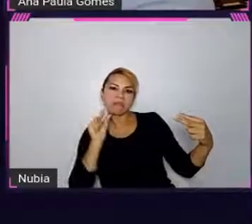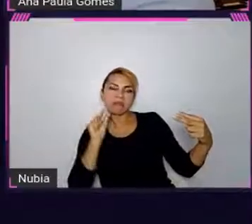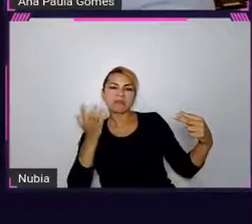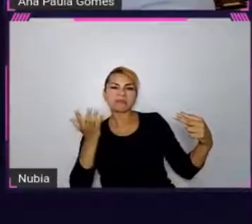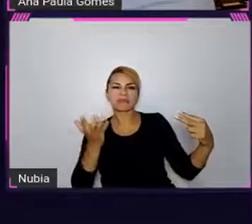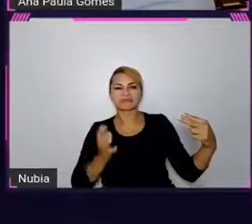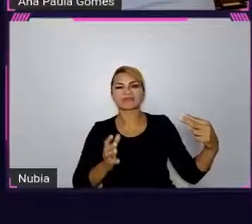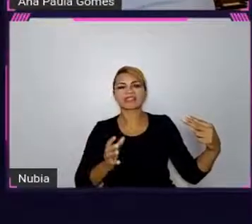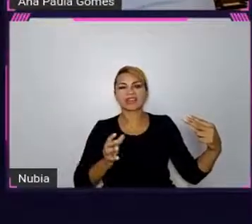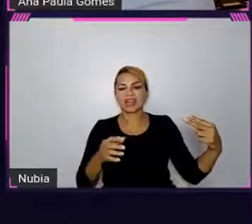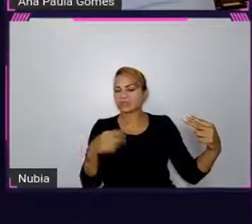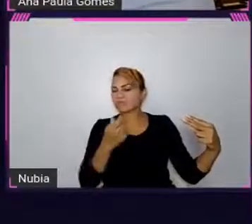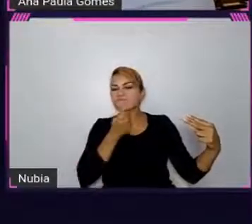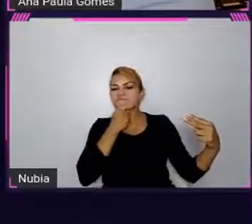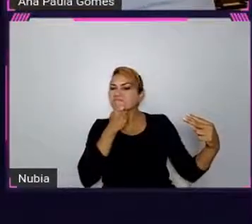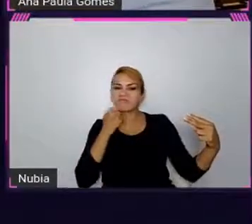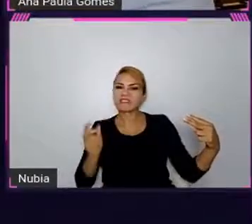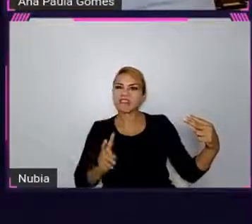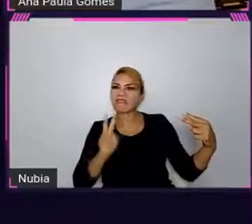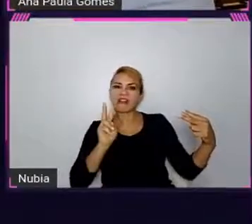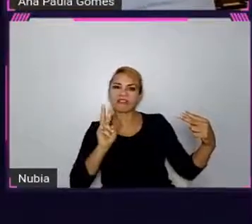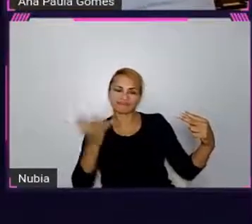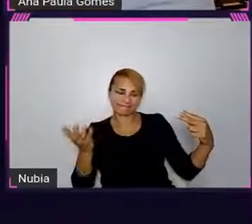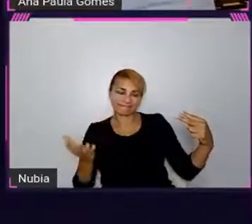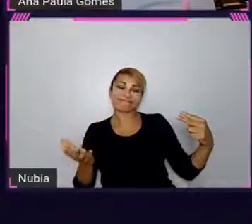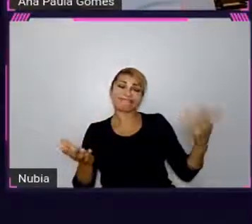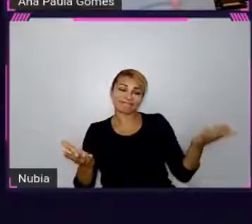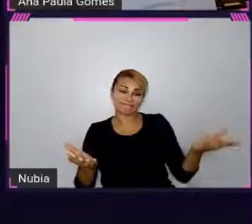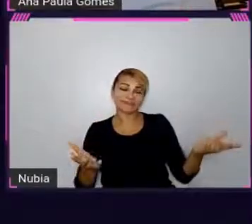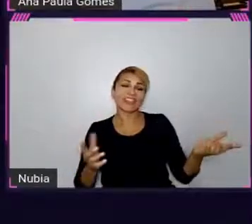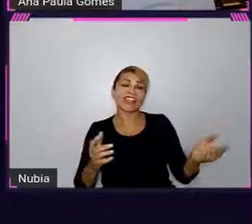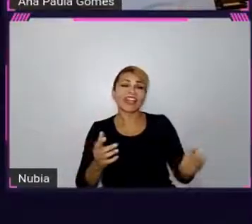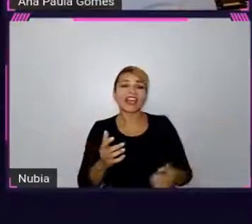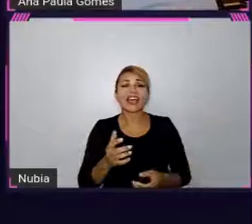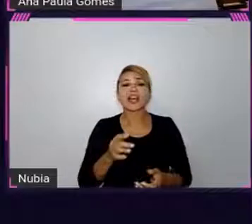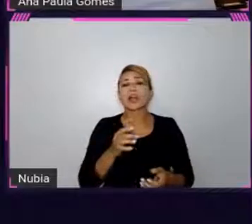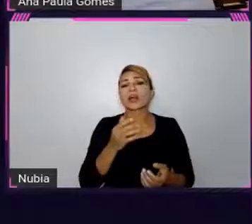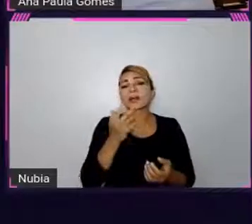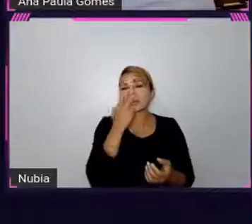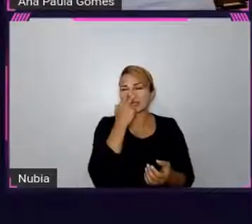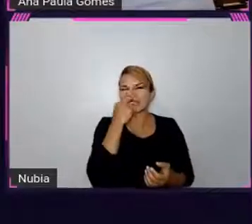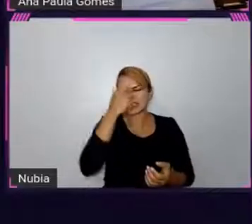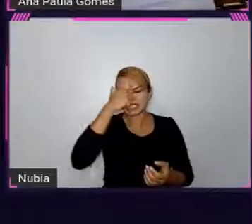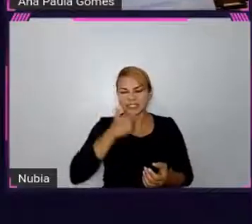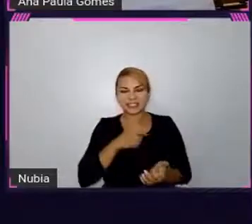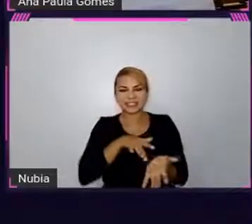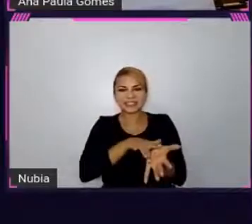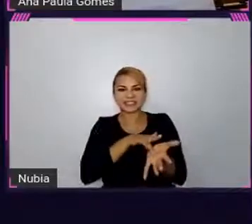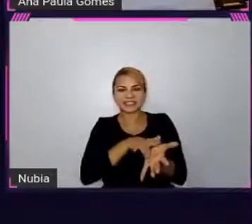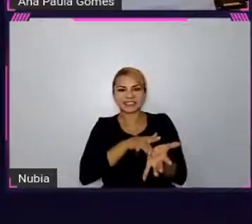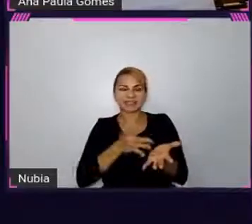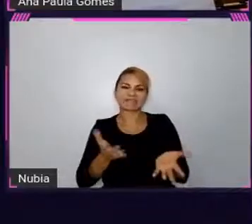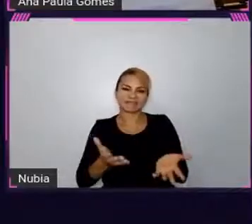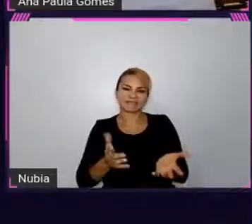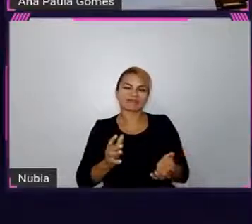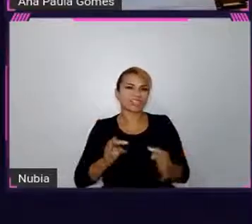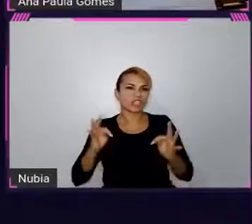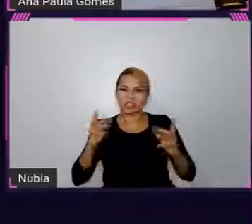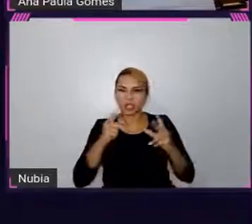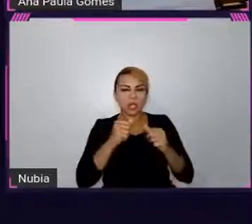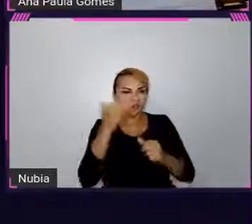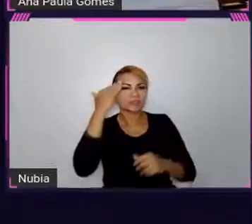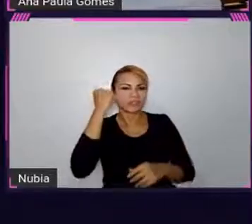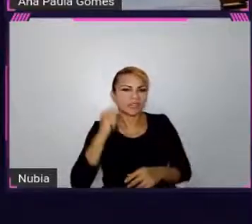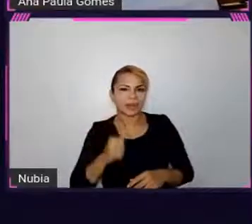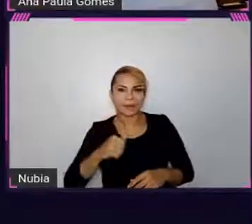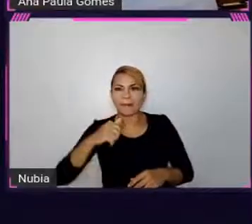esse comportamento faz com que a síndrome do postor, aquela sensação de que todo mundo sabe muito mais que a gente, tome